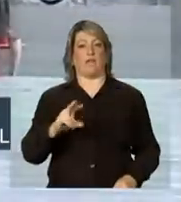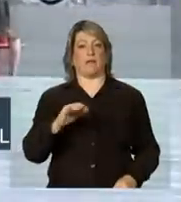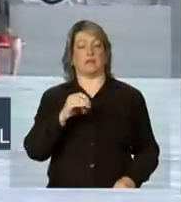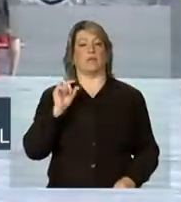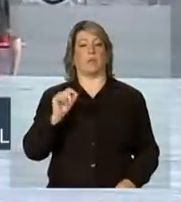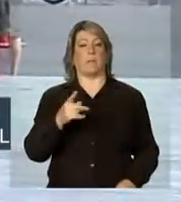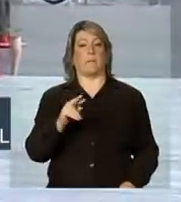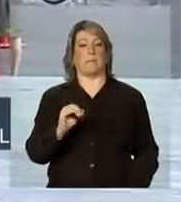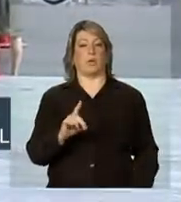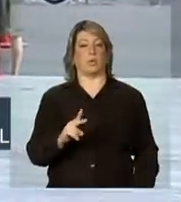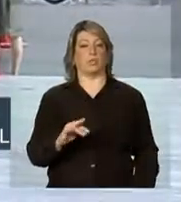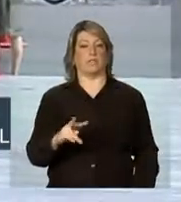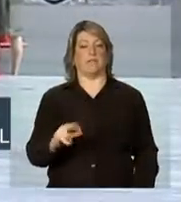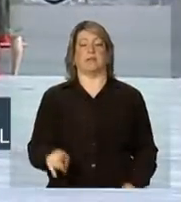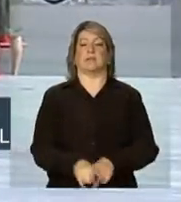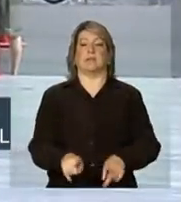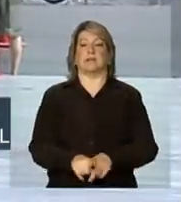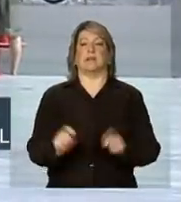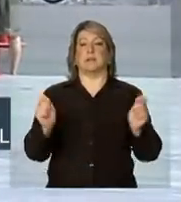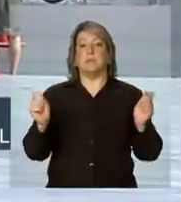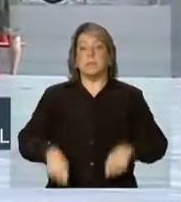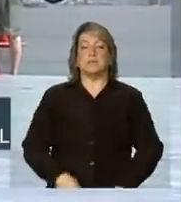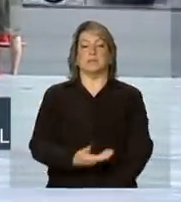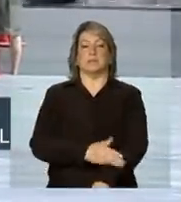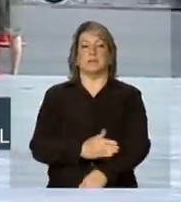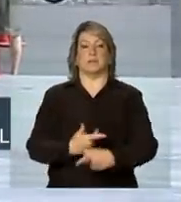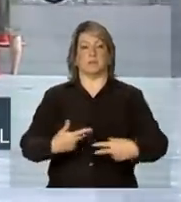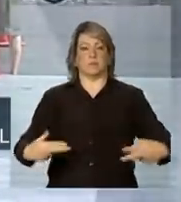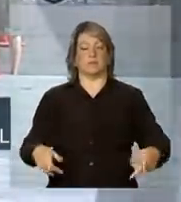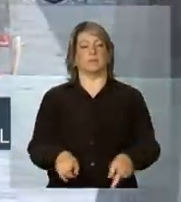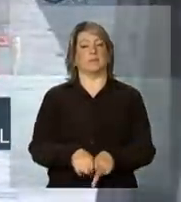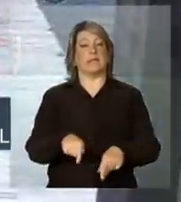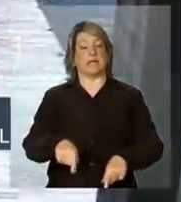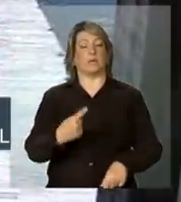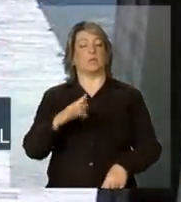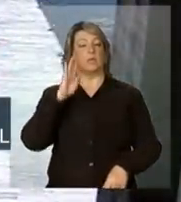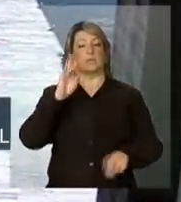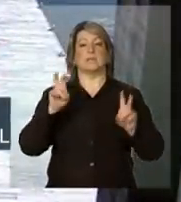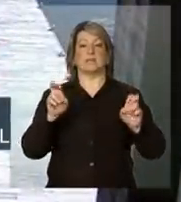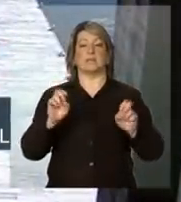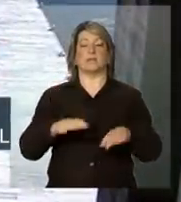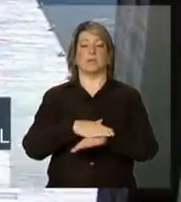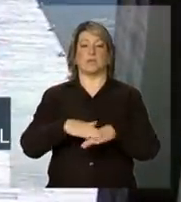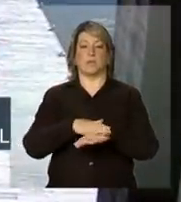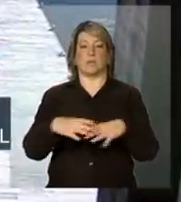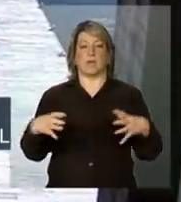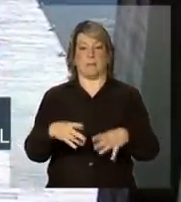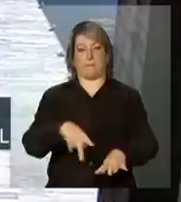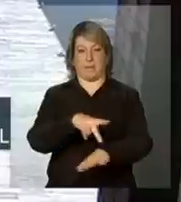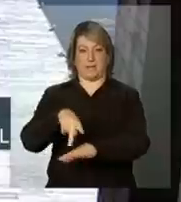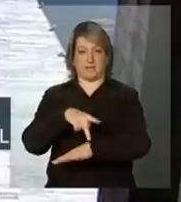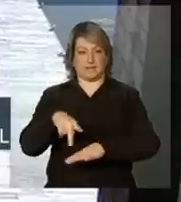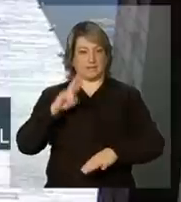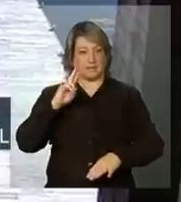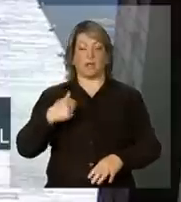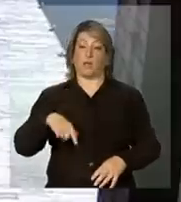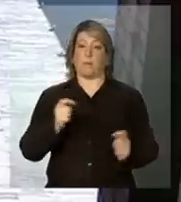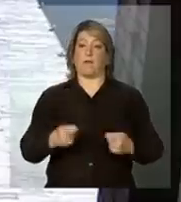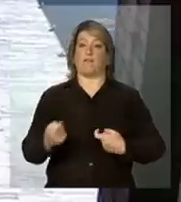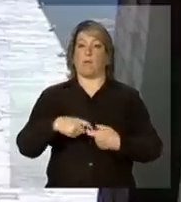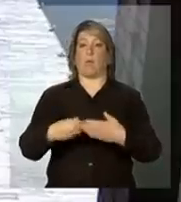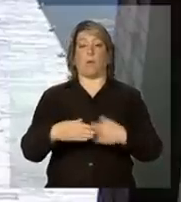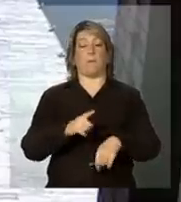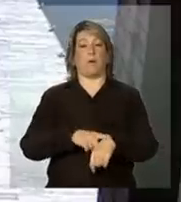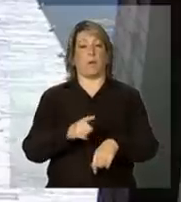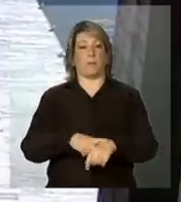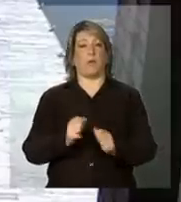produtiva e capacitação. Também será um dos temas em discussão. E nós podemos então voltar